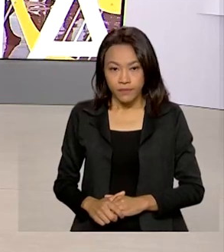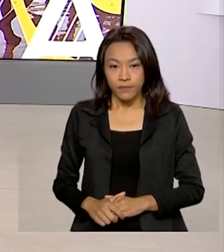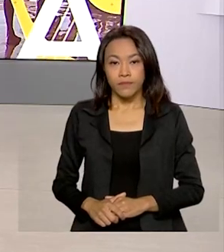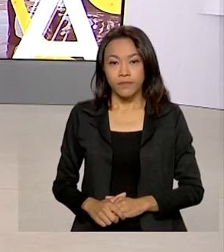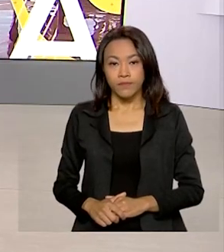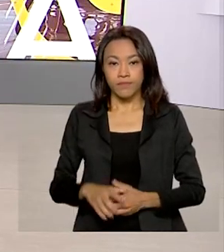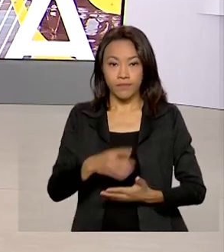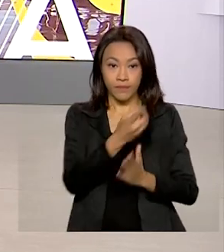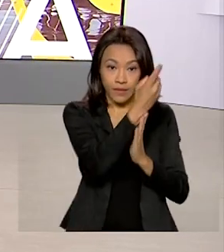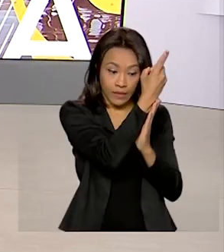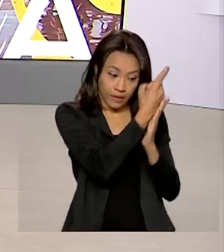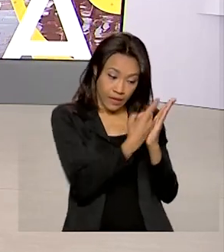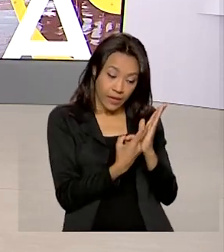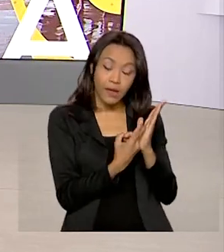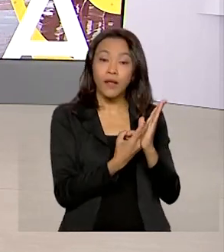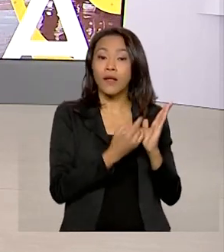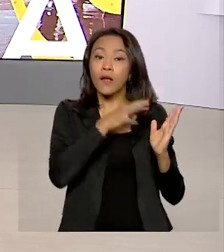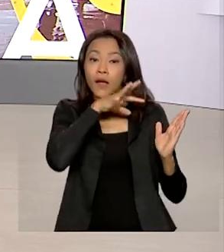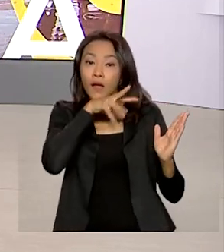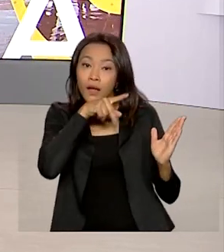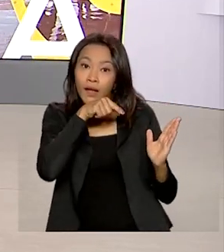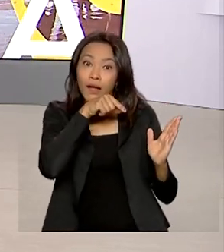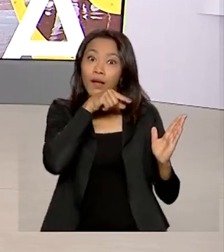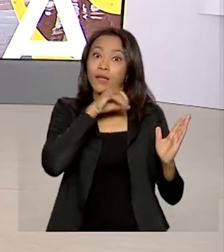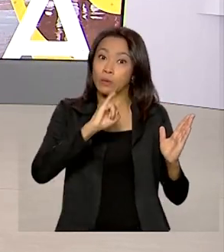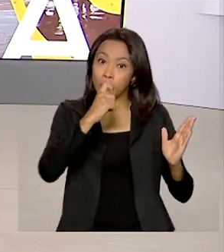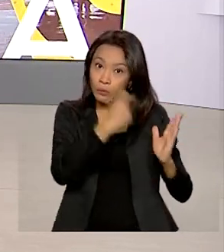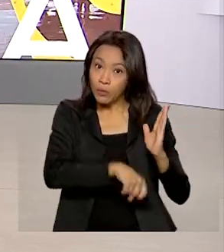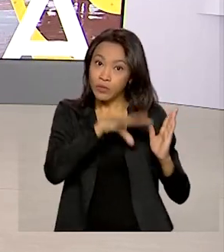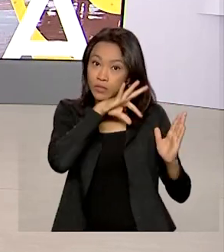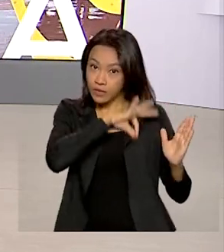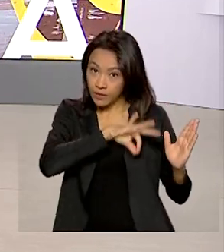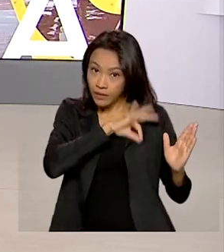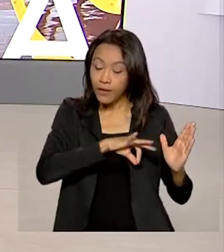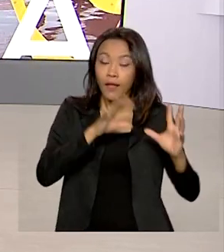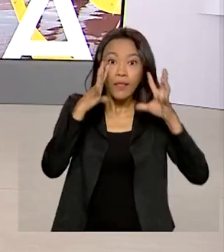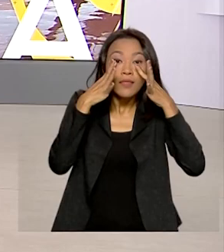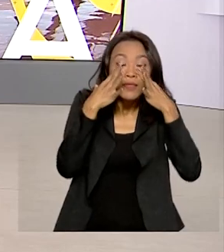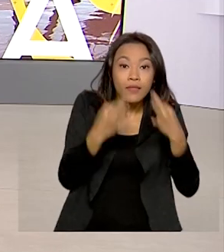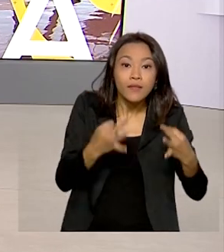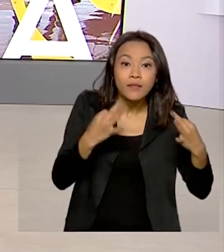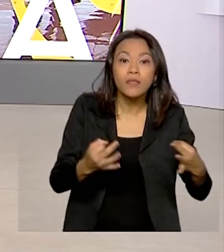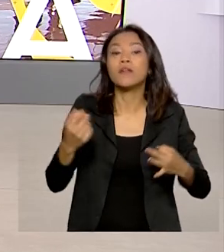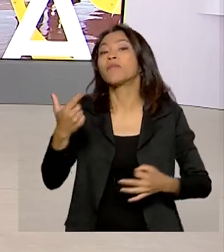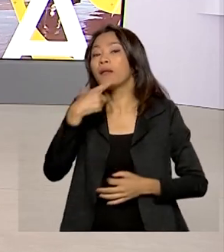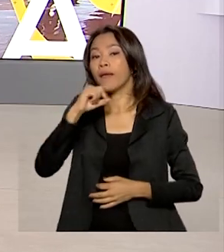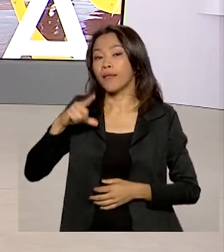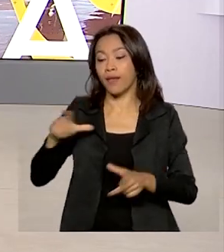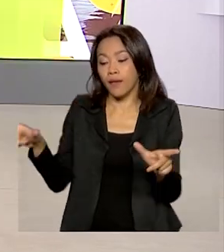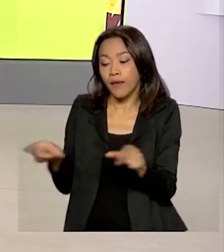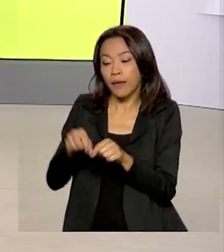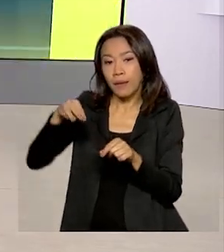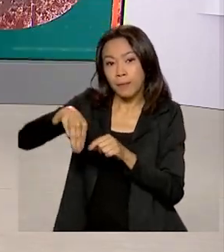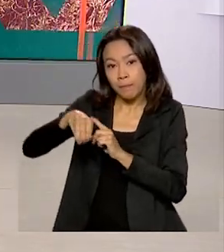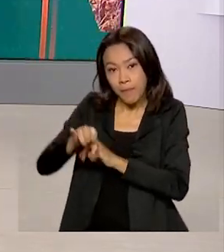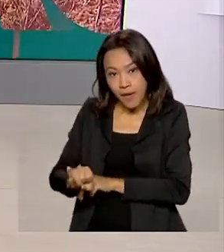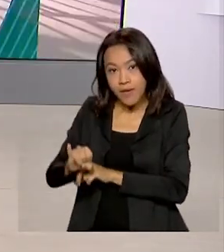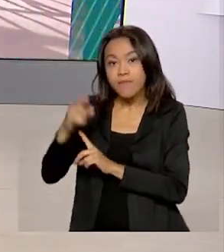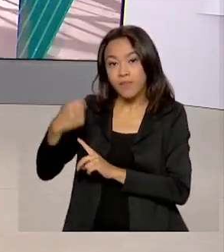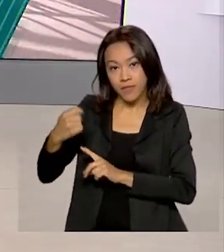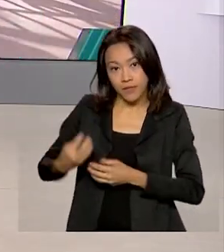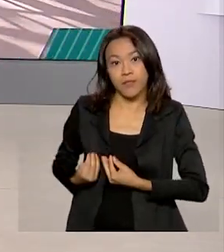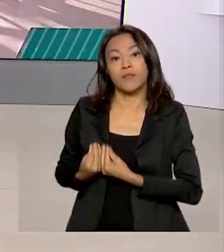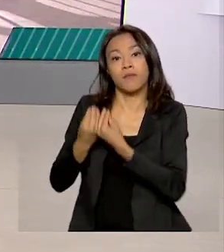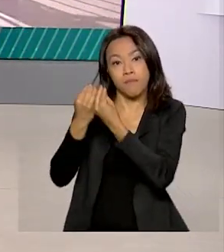Declarar imposto de renda demanda atenção e para quem é microempreendedor individual é necessário enviar os dados como